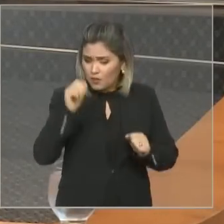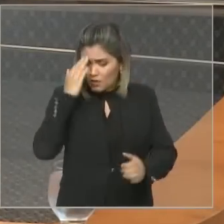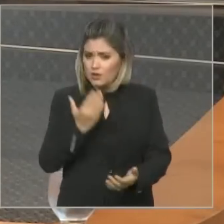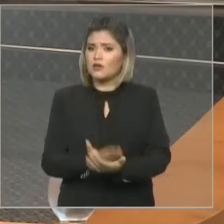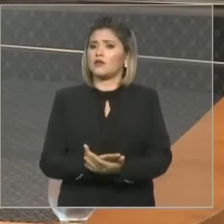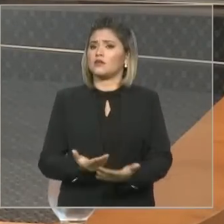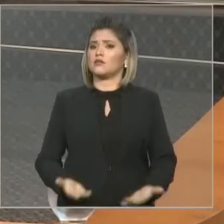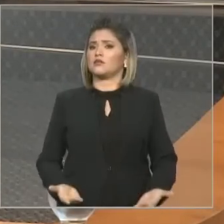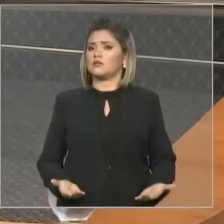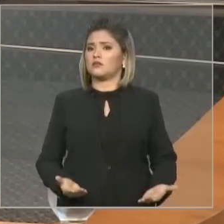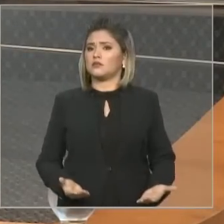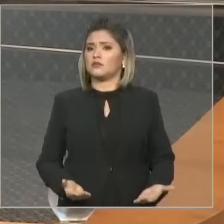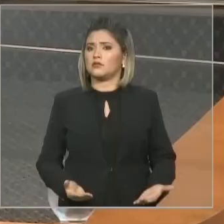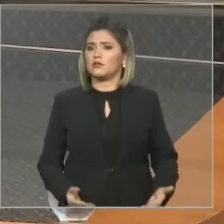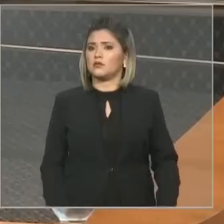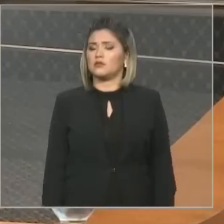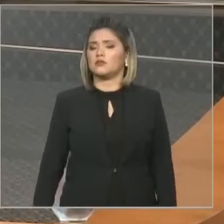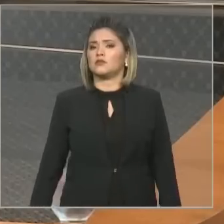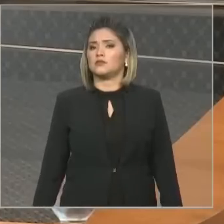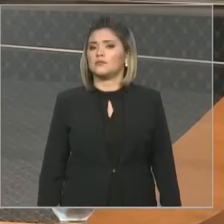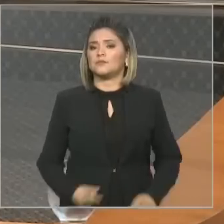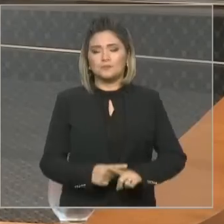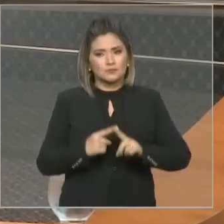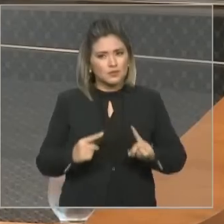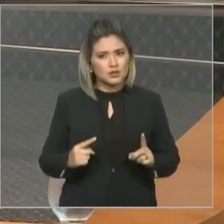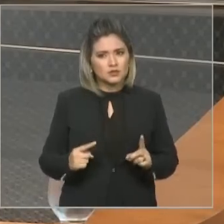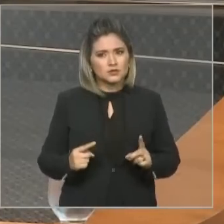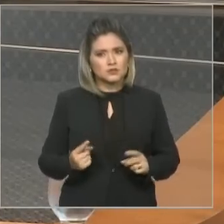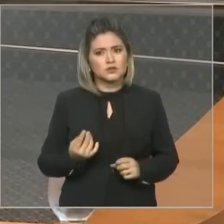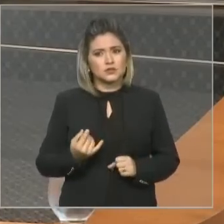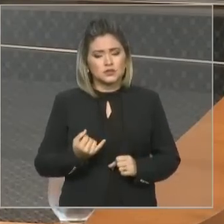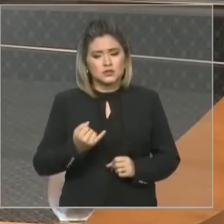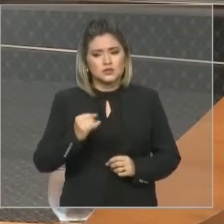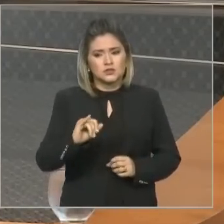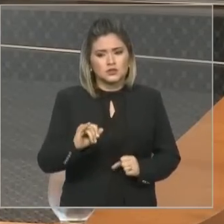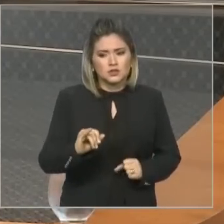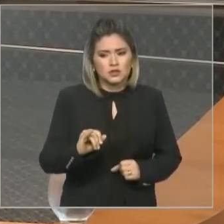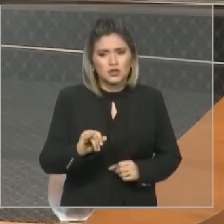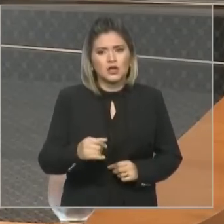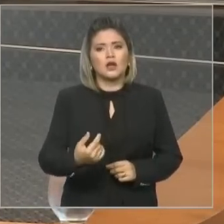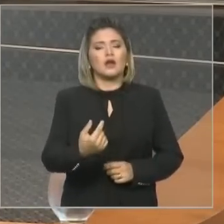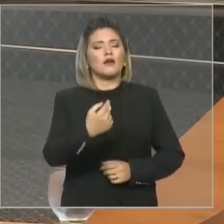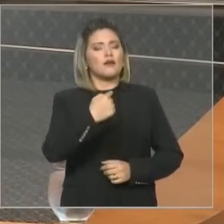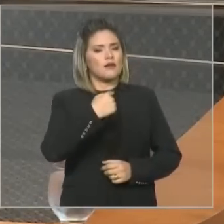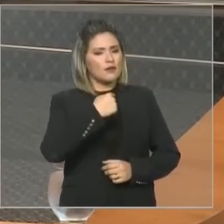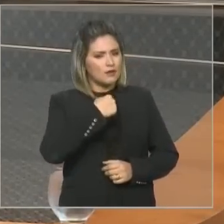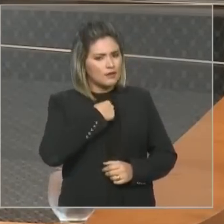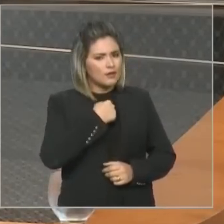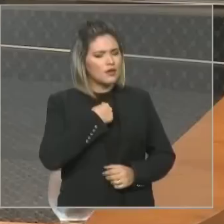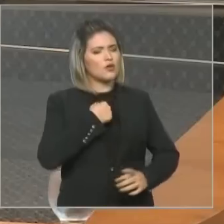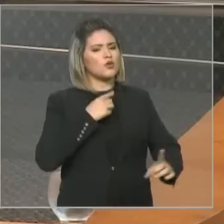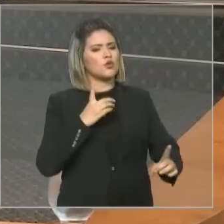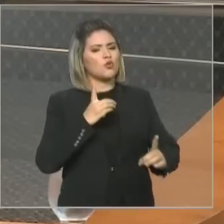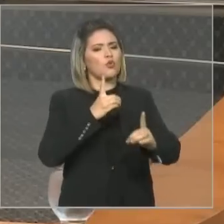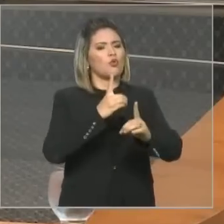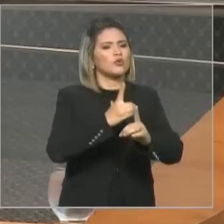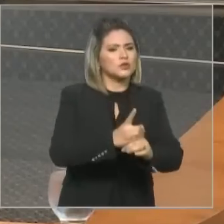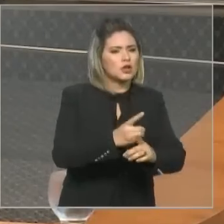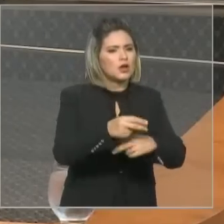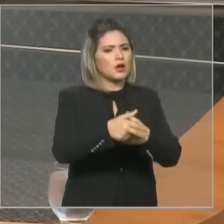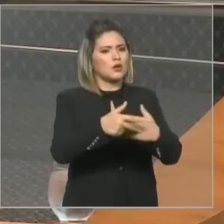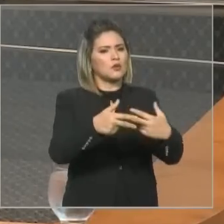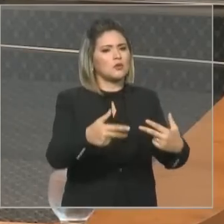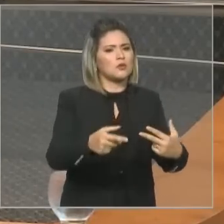Você pode ter certeza disso. Agora, será, se eu encontrar alguma coisa, você vai pagar um preço caro por isso. Isso aí eu lhe digo. Sem trégua e sem trincheira.